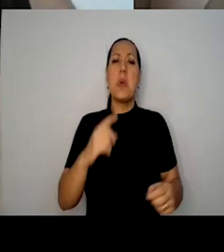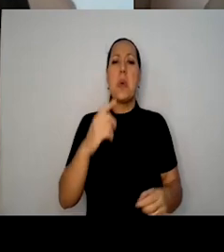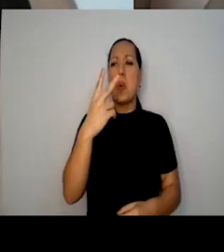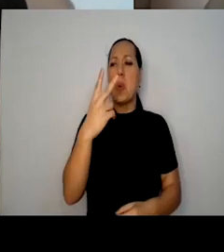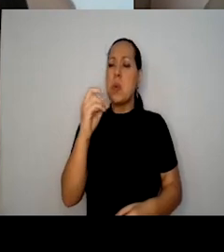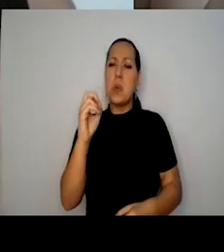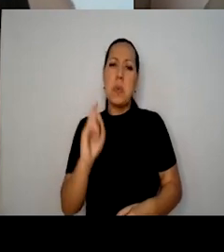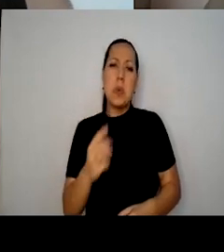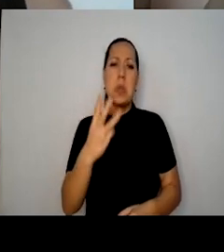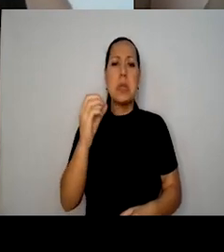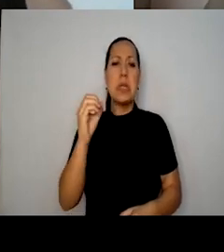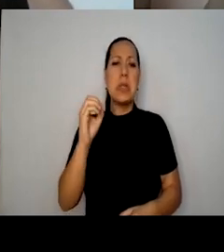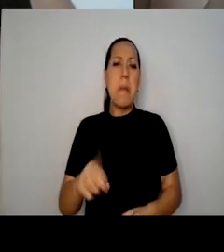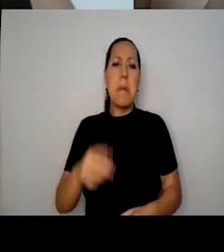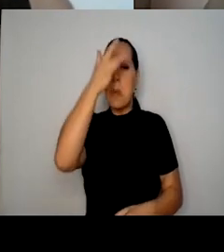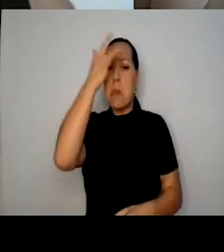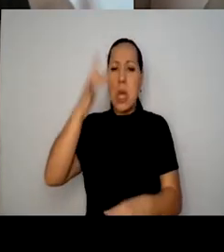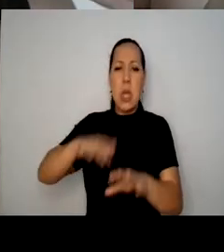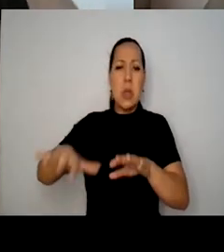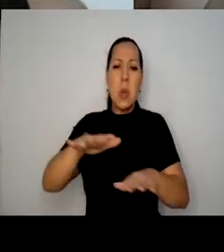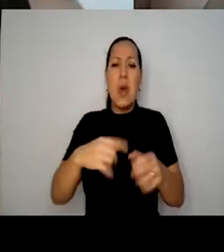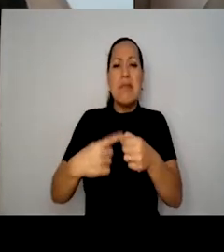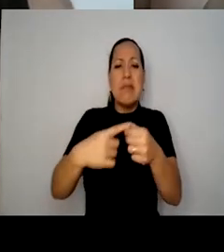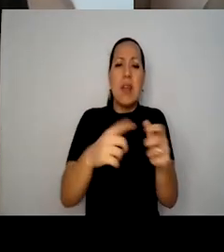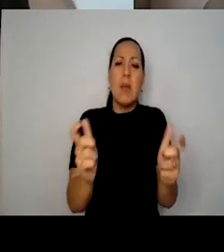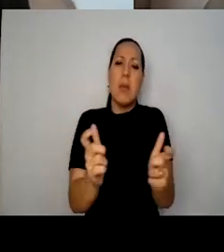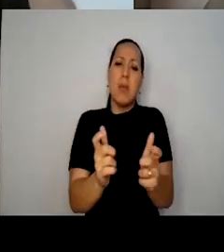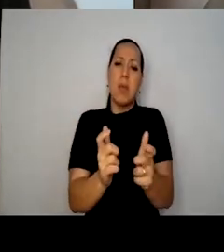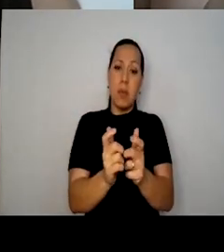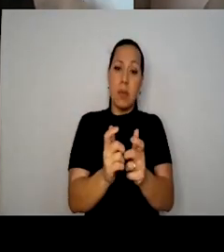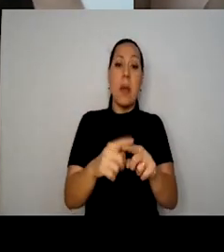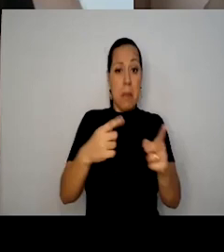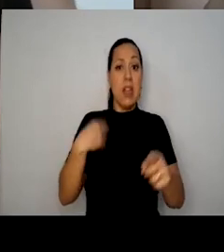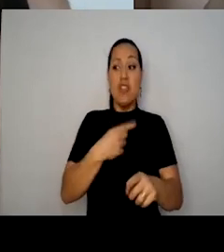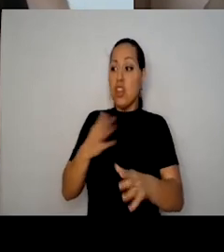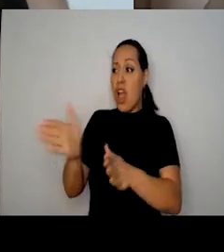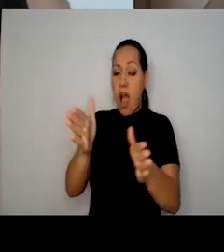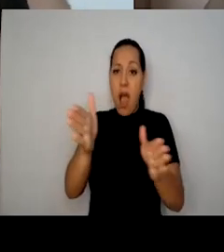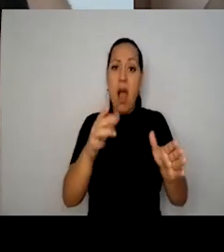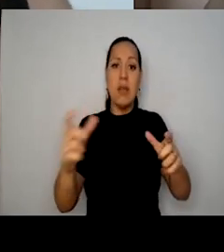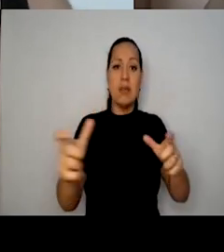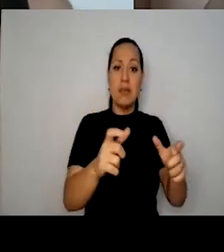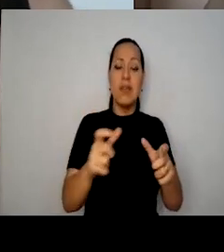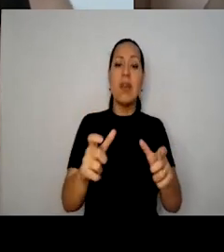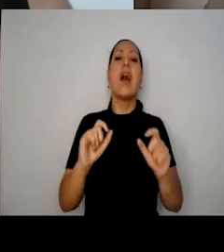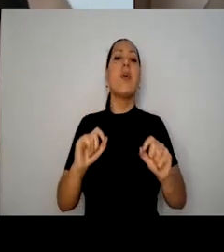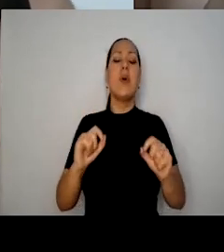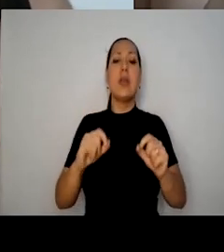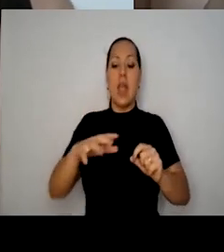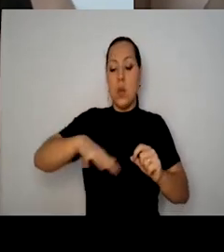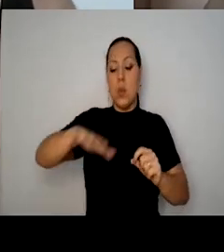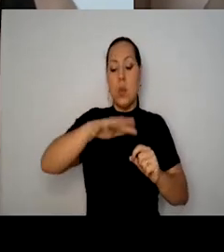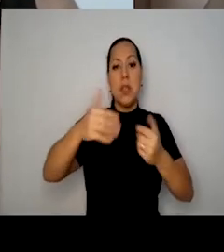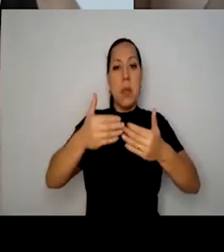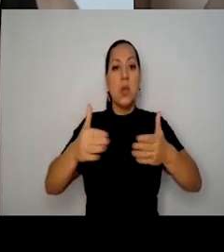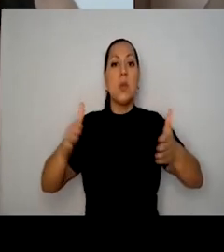mil, 30 mil, 20 mil, são cidades pequenas. E a gente acabava acessando esses lugares. E esses lugares eram o Os espaços públicos, eles não tinham